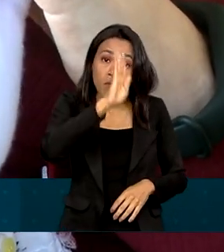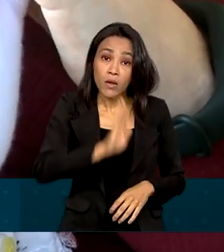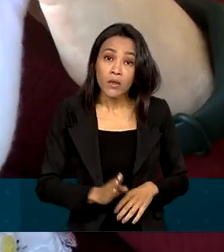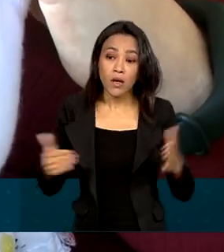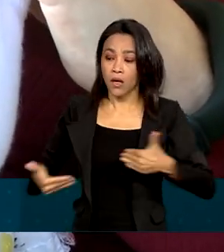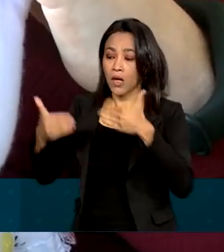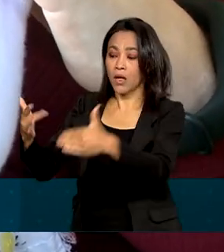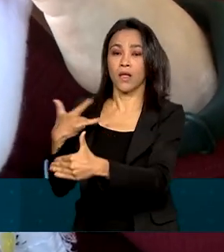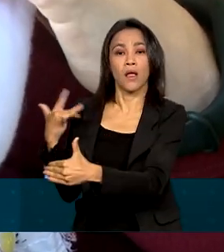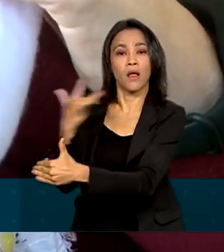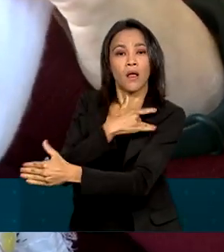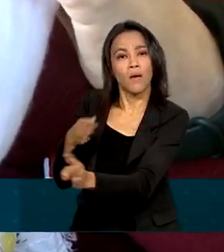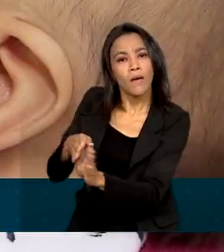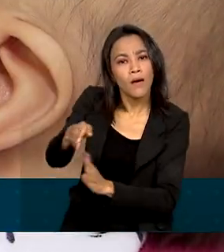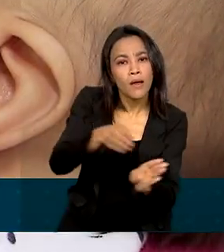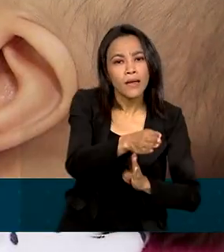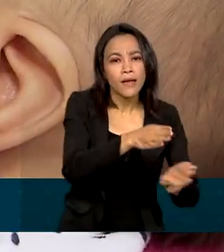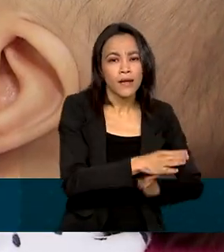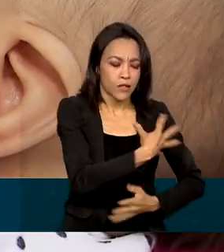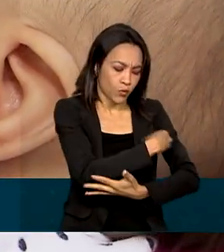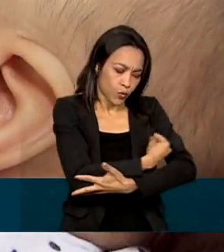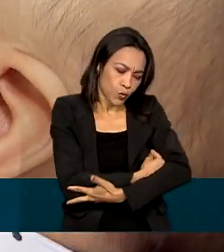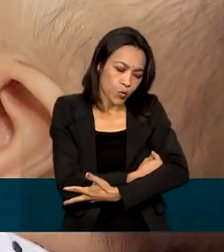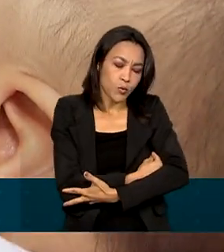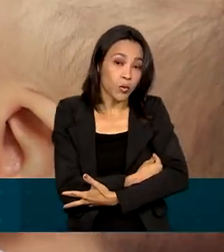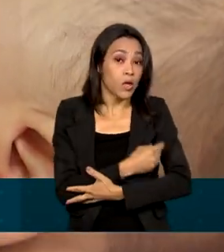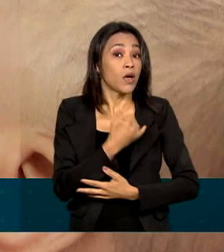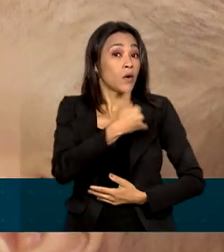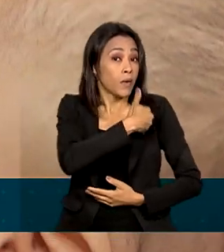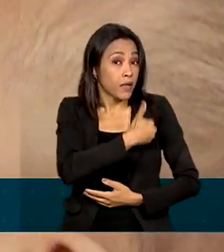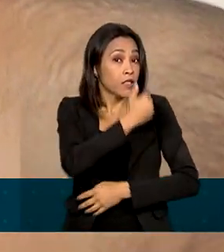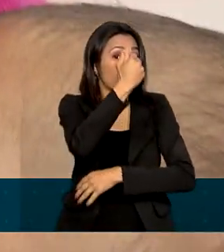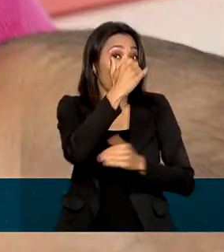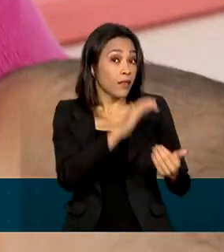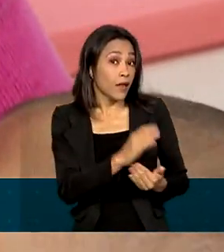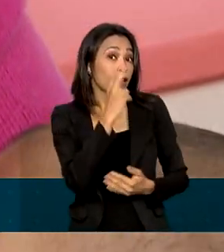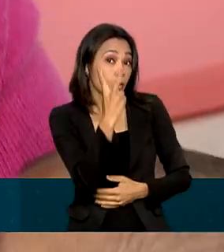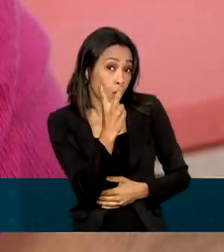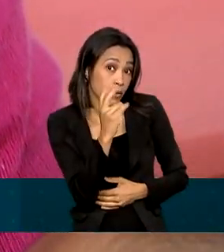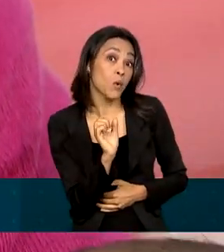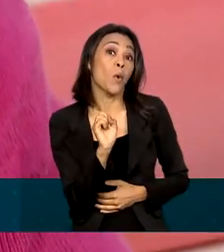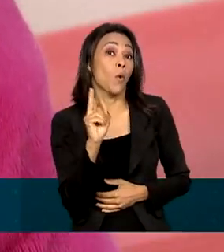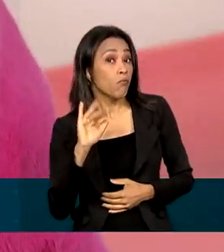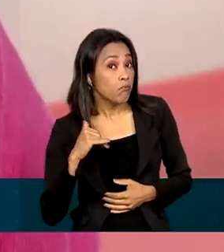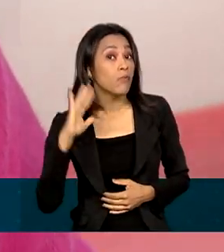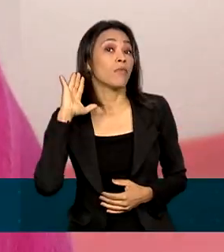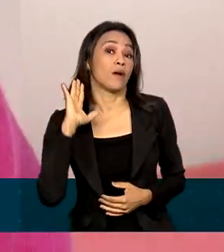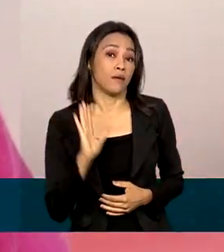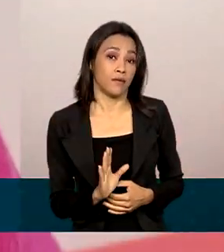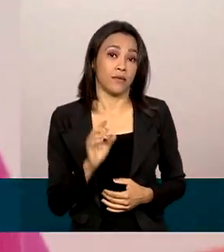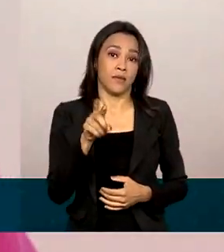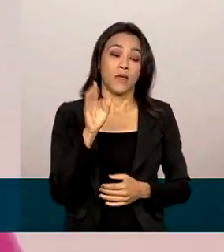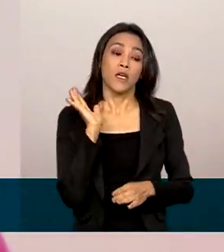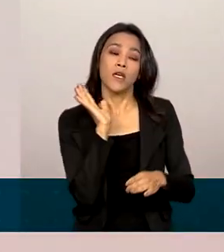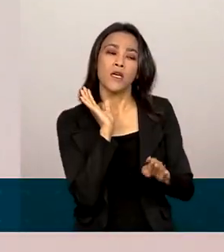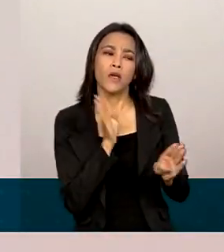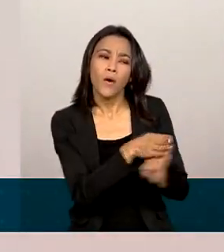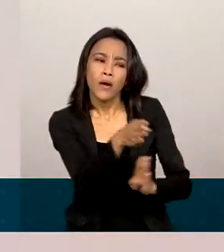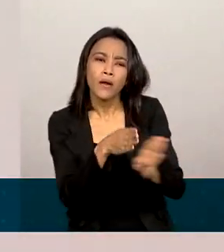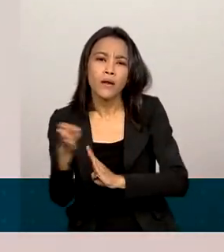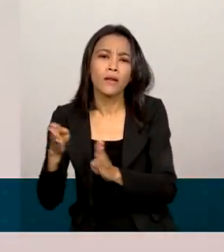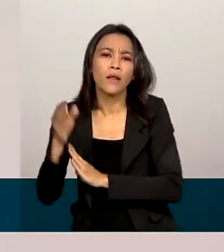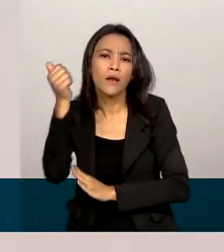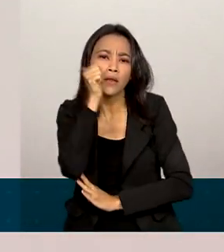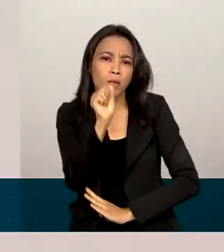da Saúde recomenda a amamentação até os dois anos de idade ou mais. E para ajudar as mulheres a darem de